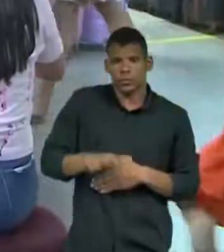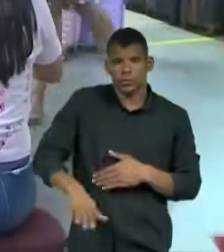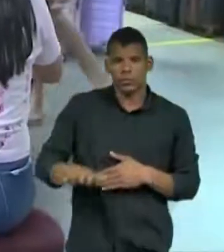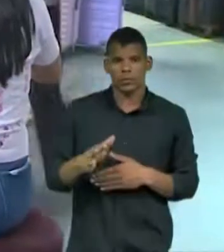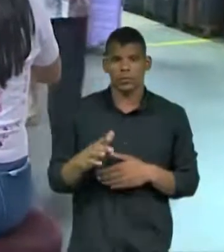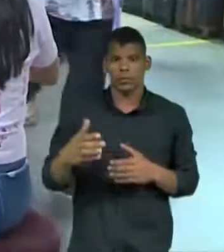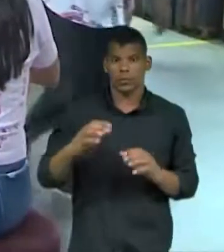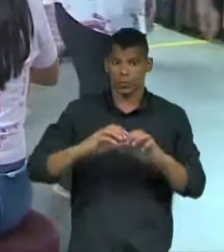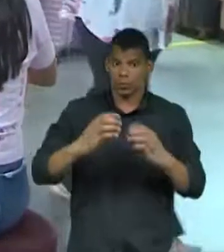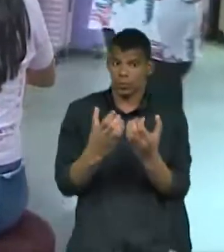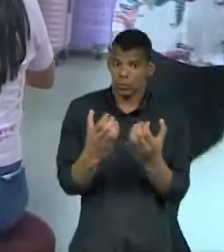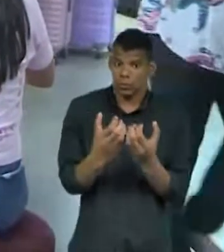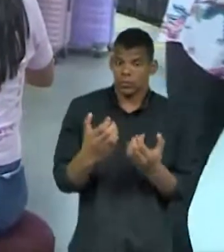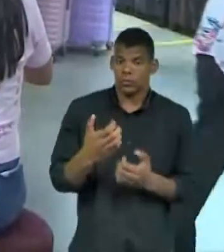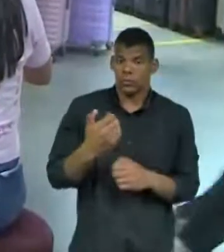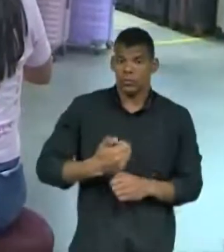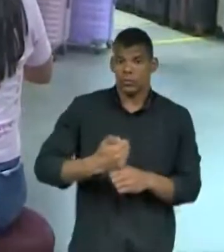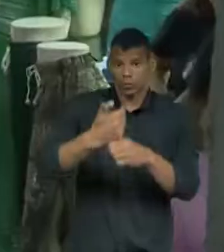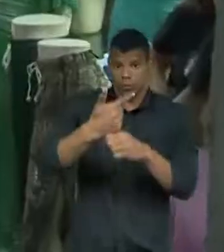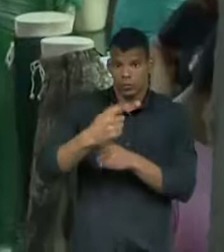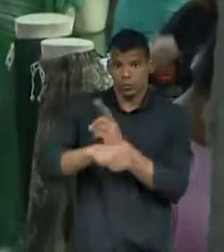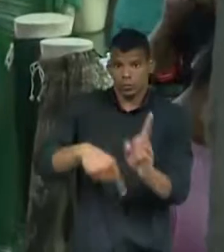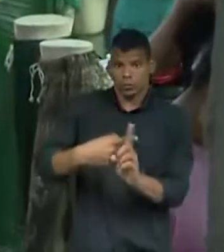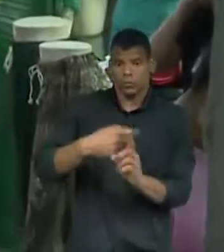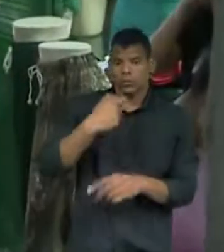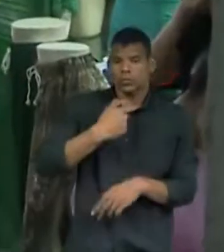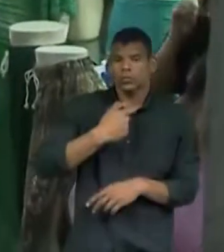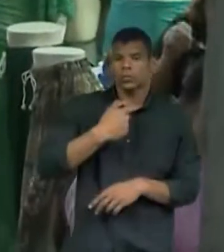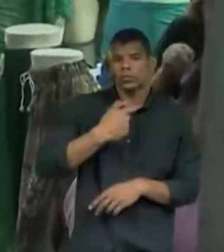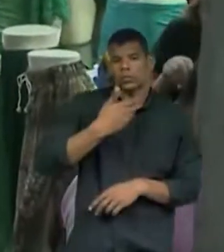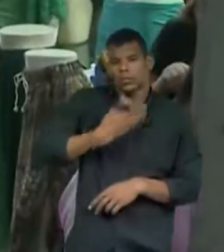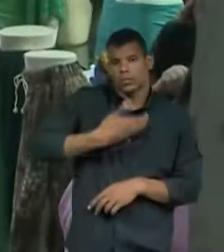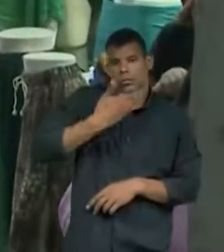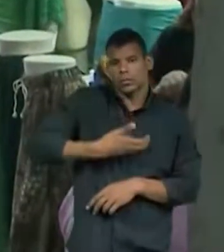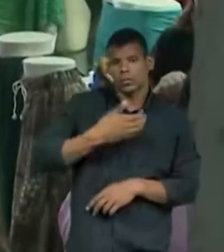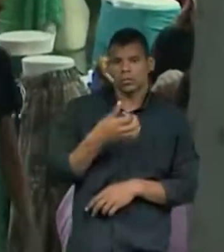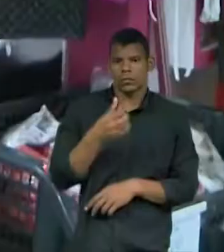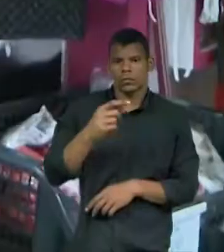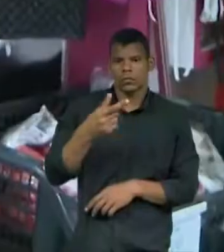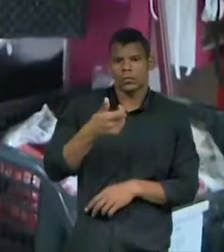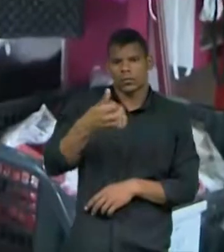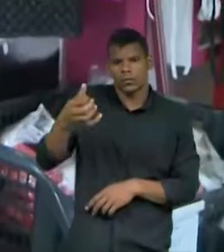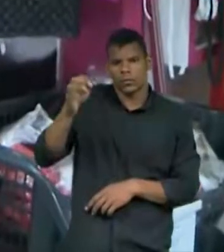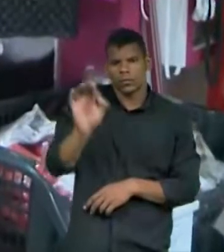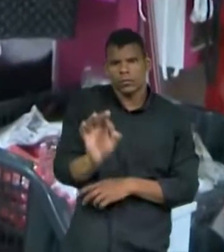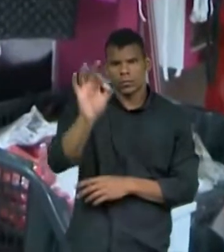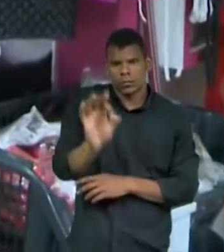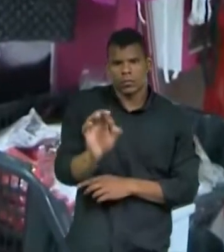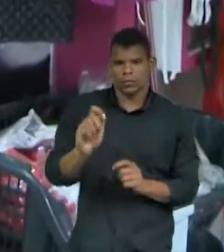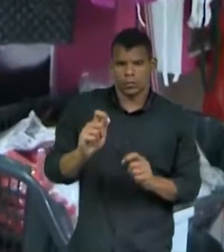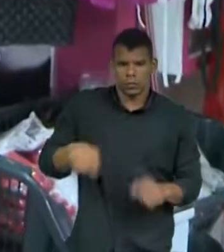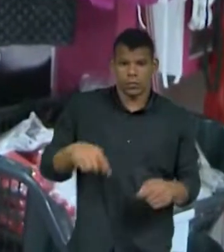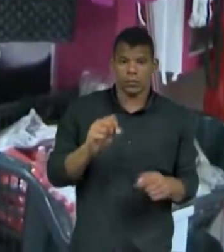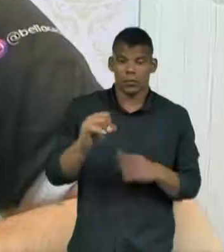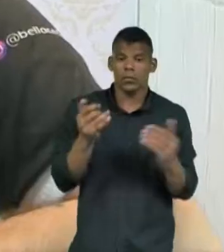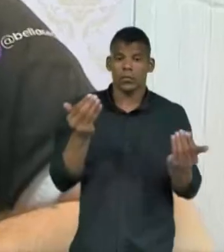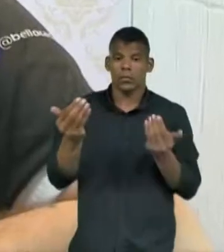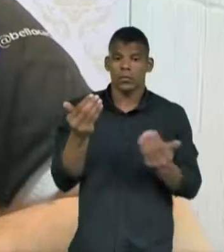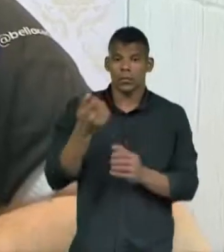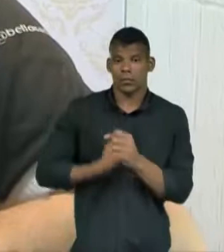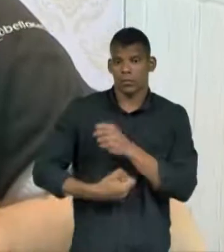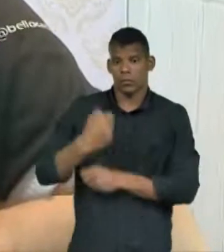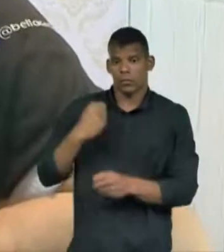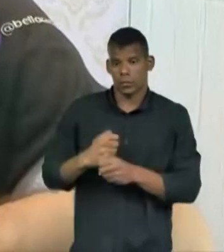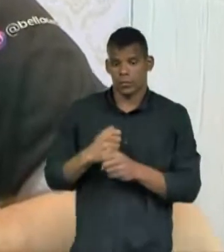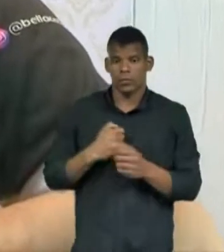estimativa é que haja um aumento nas vendas, em média de 6%, se comparado a igual período do ano passado. Este